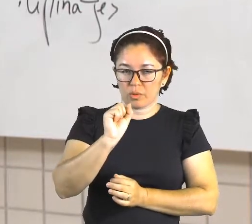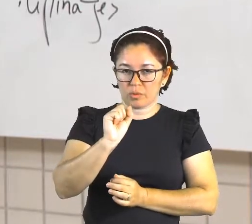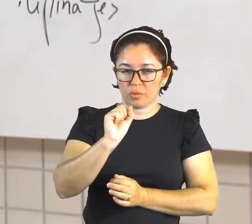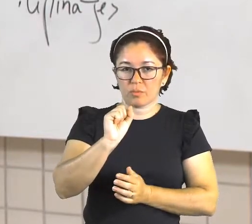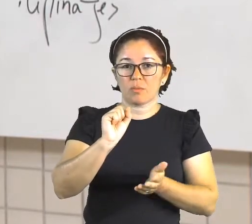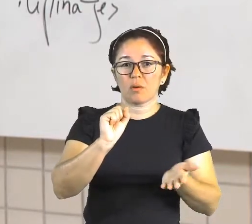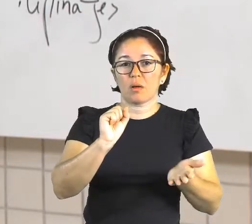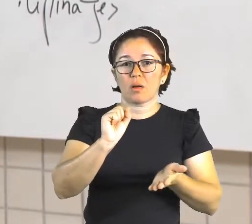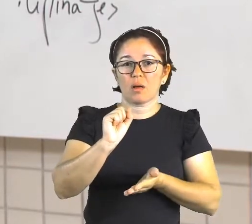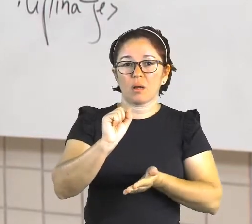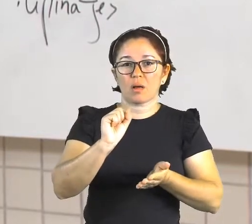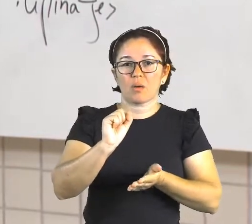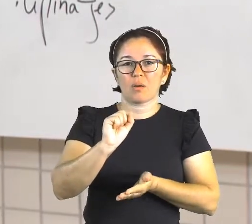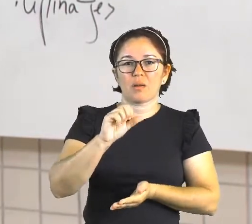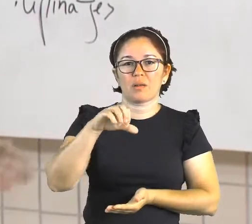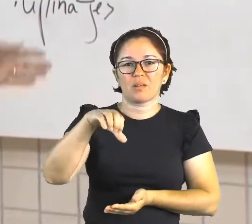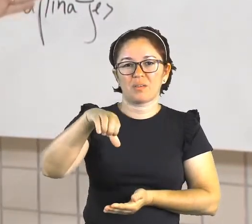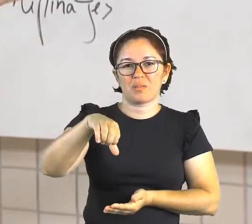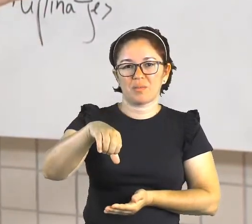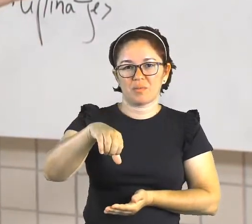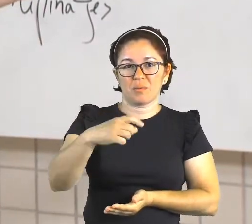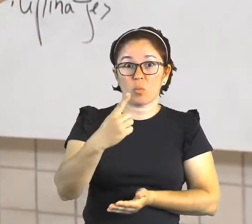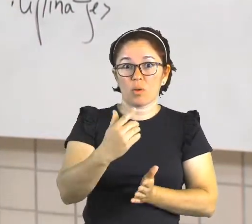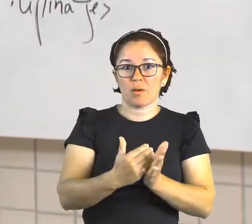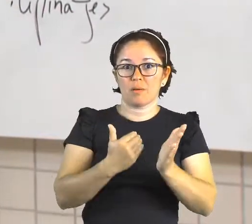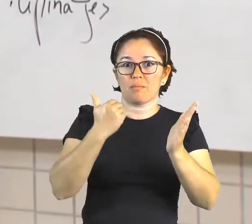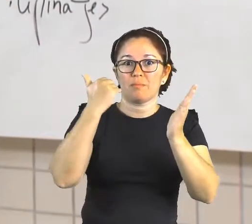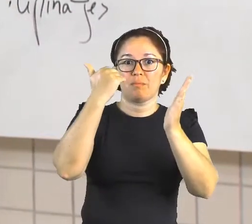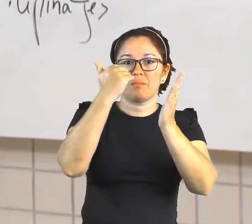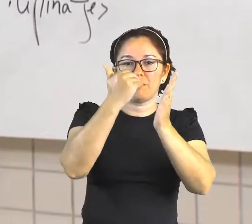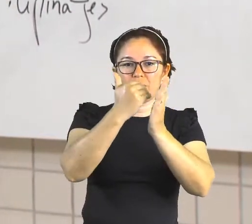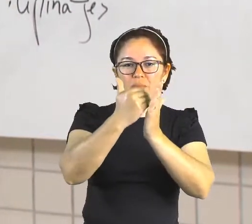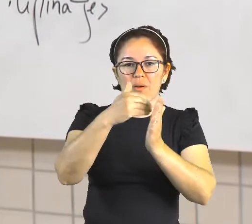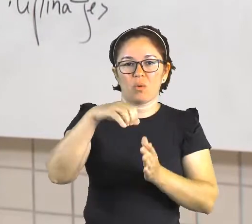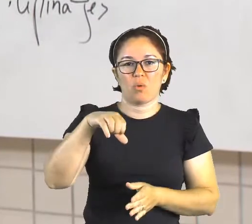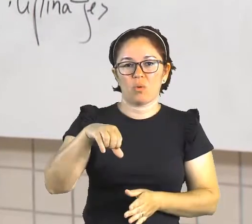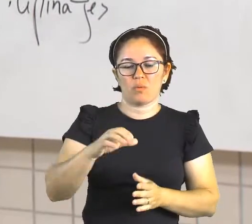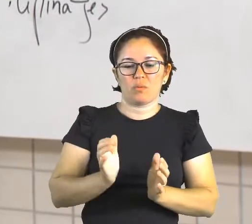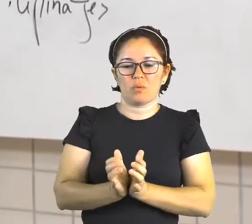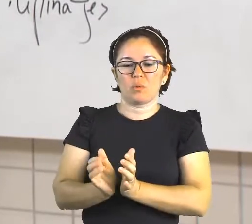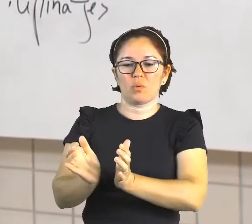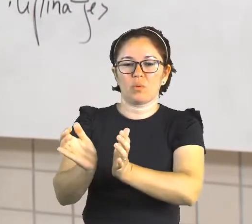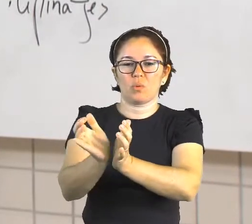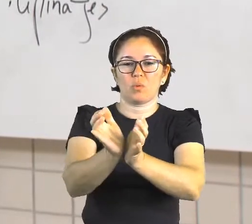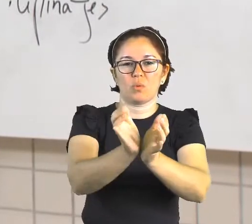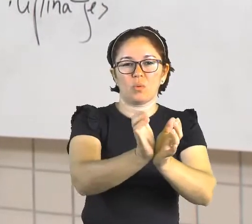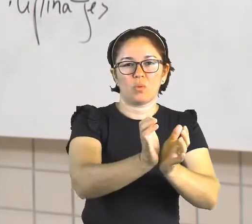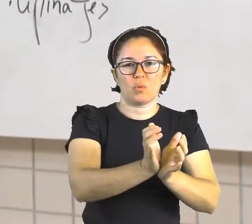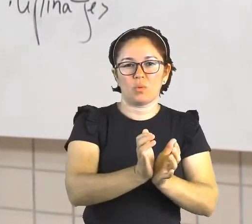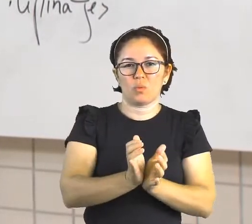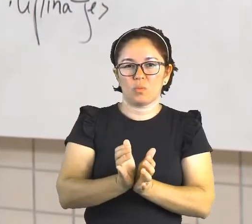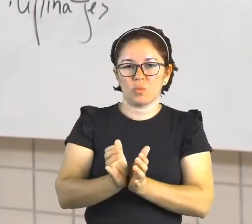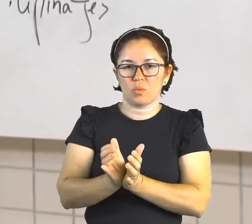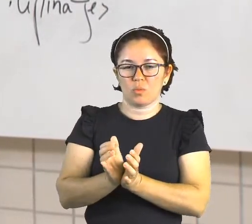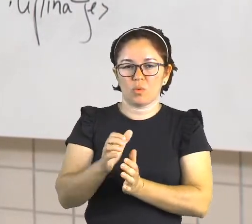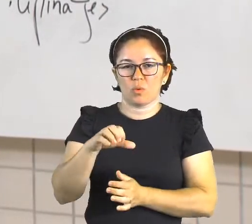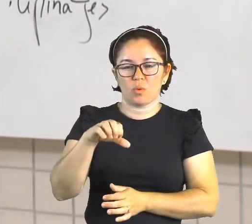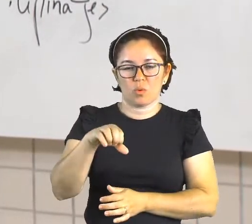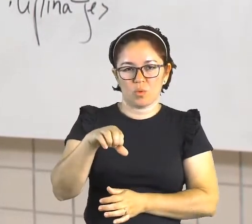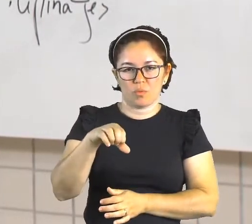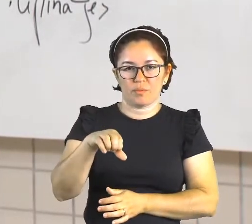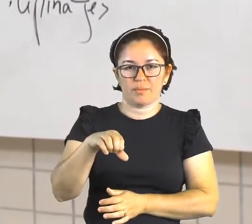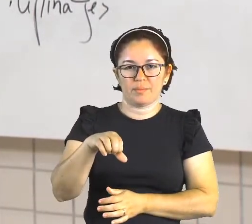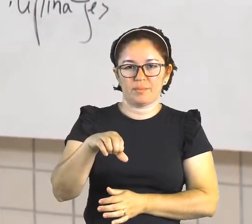nós temos nove. Os pancarauru são a tribo mais nova do nosso Tocantins.